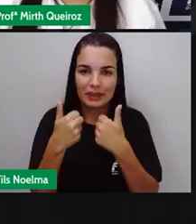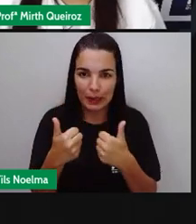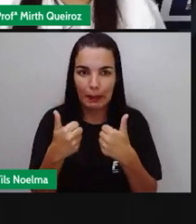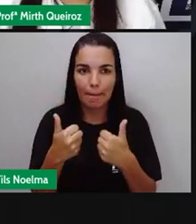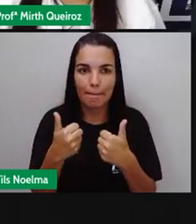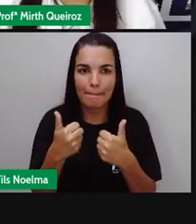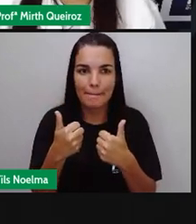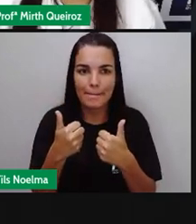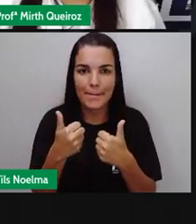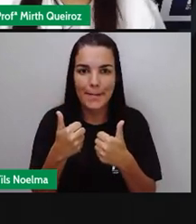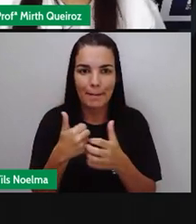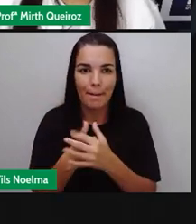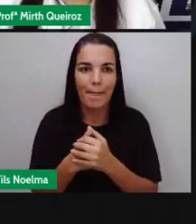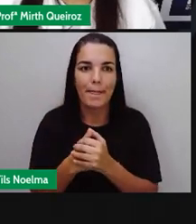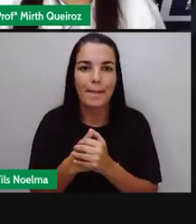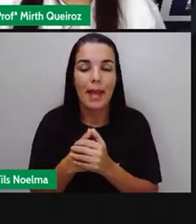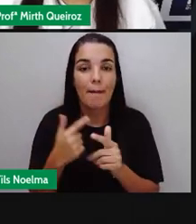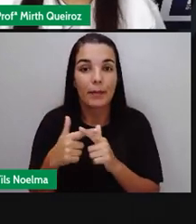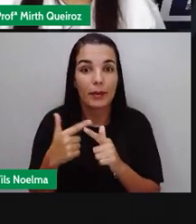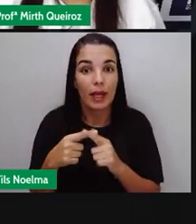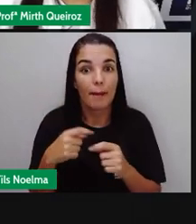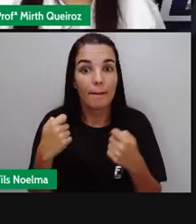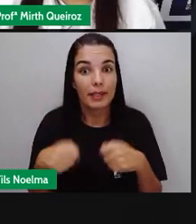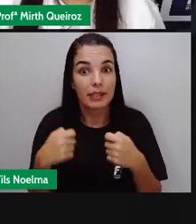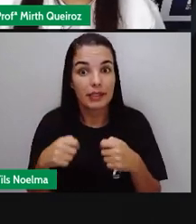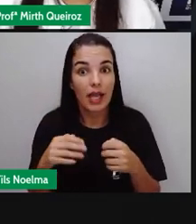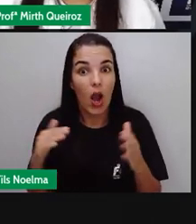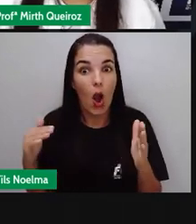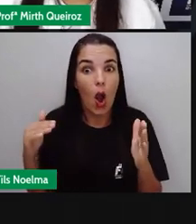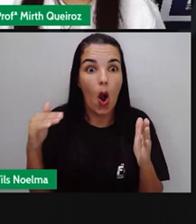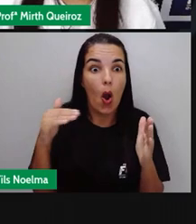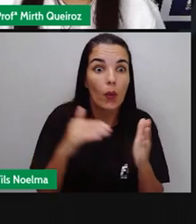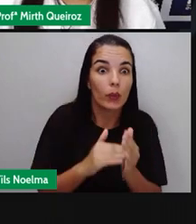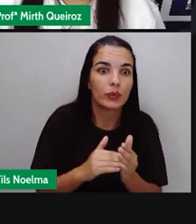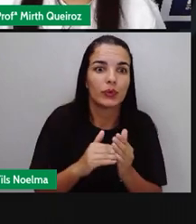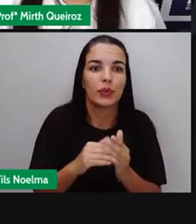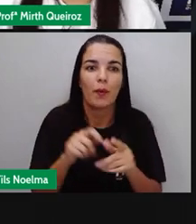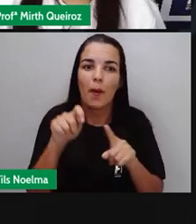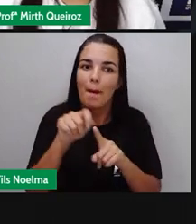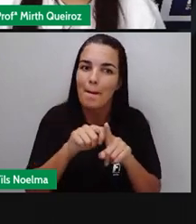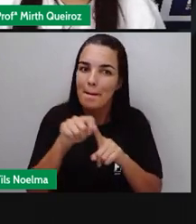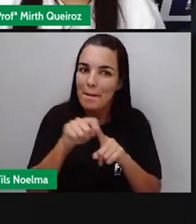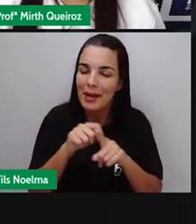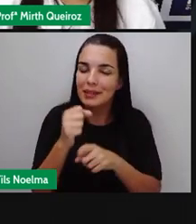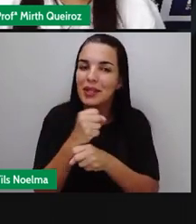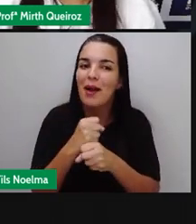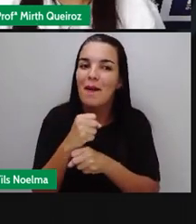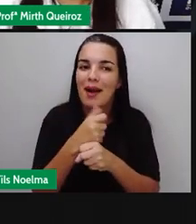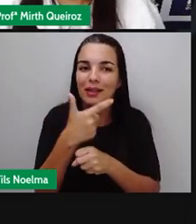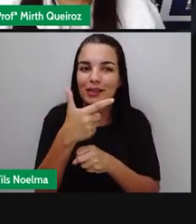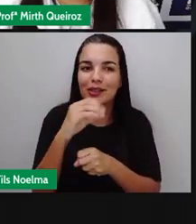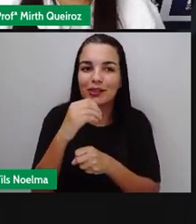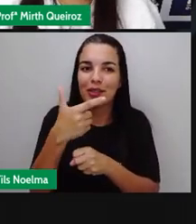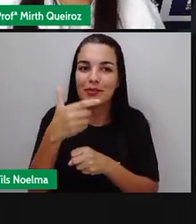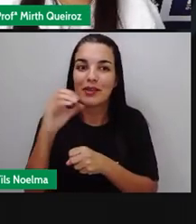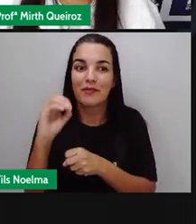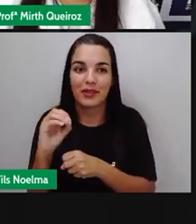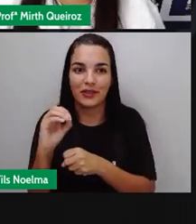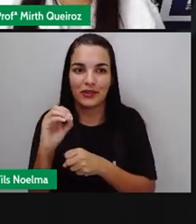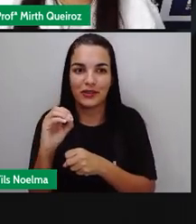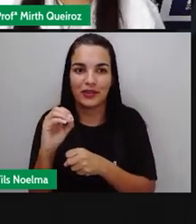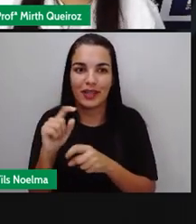também avaliá-los. Uma vez que nós estamos no último mês, certo, gente? do ano de